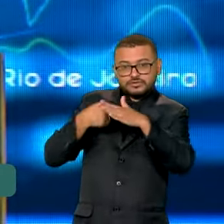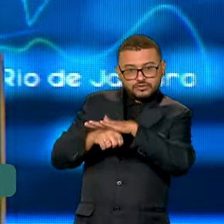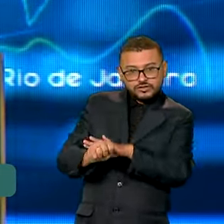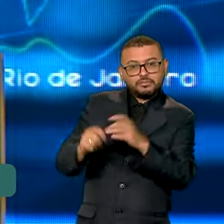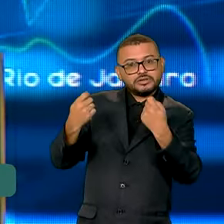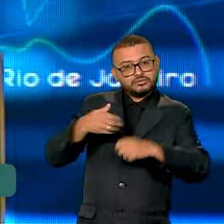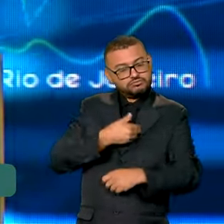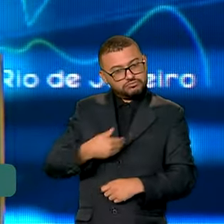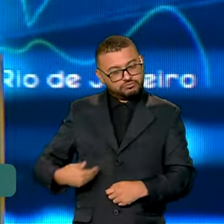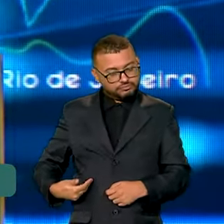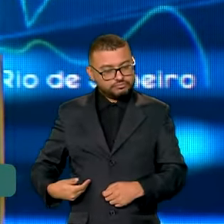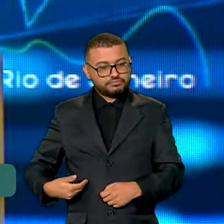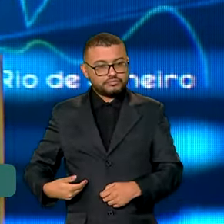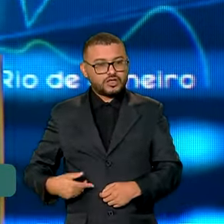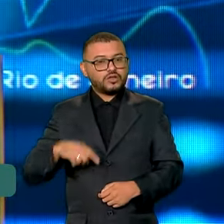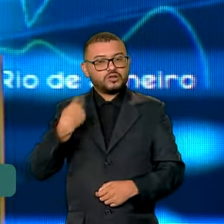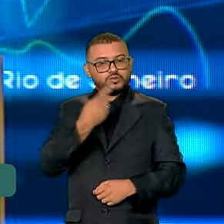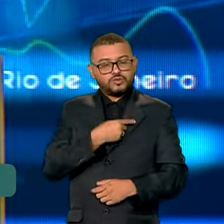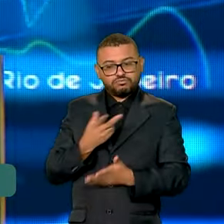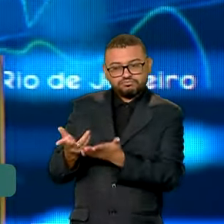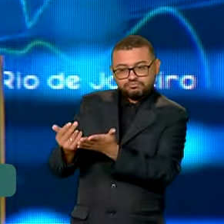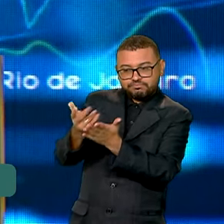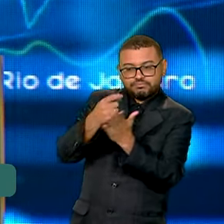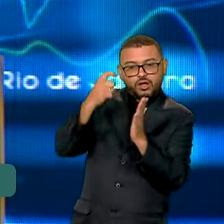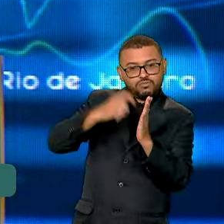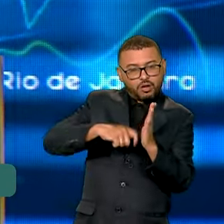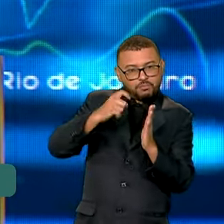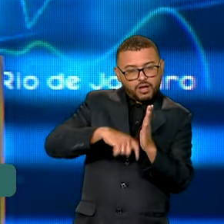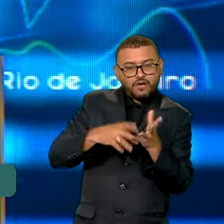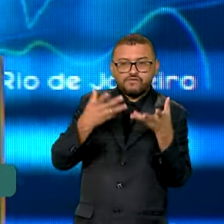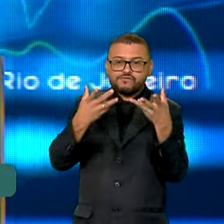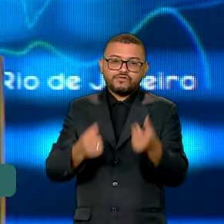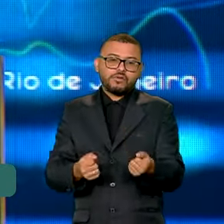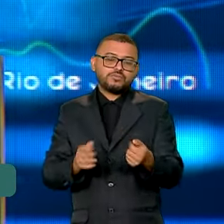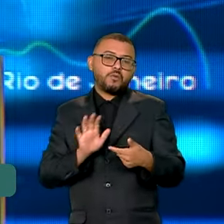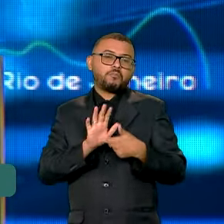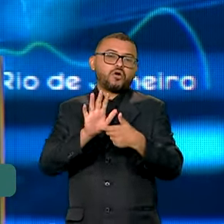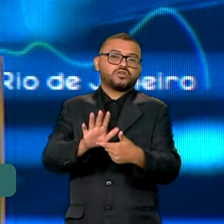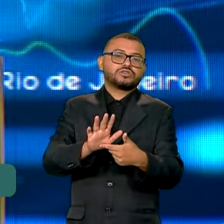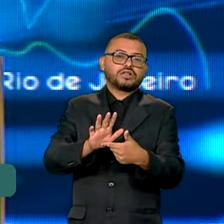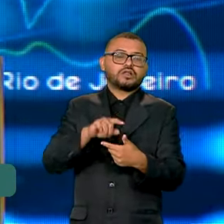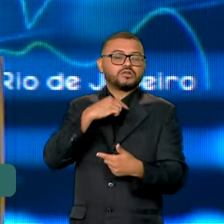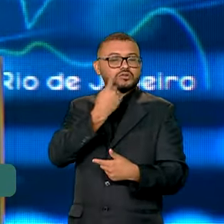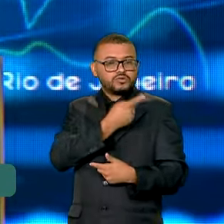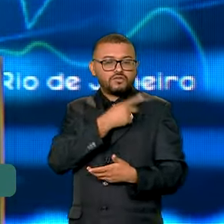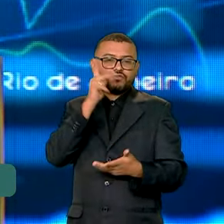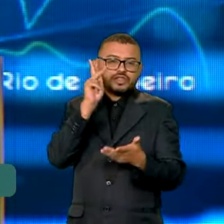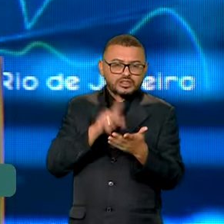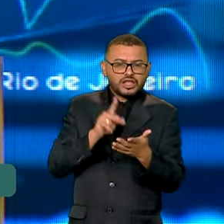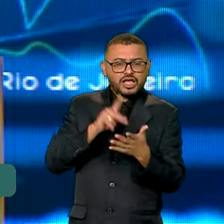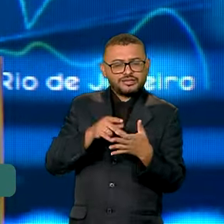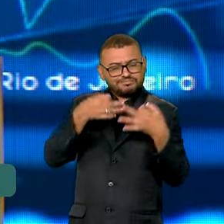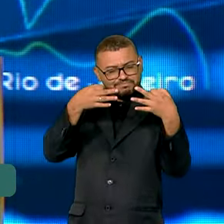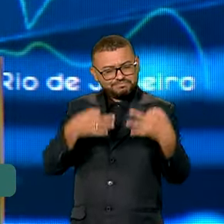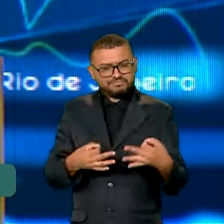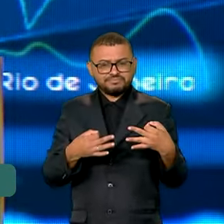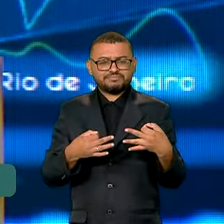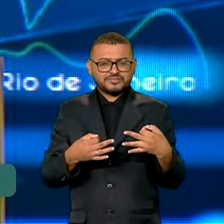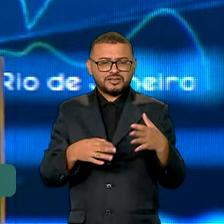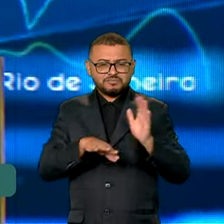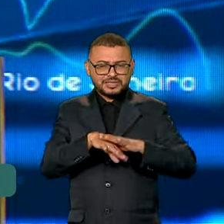público. A reforma tributária vai tornar nosso regime mais eficiente,